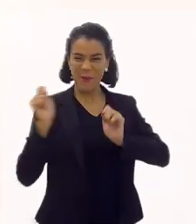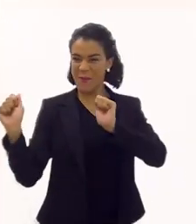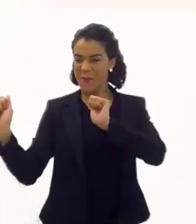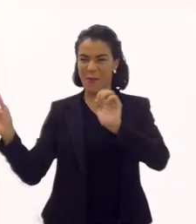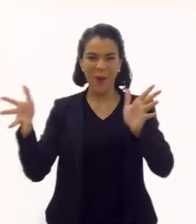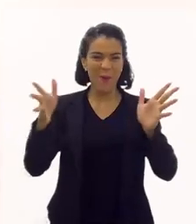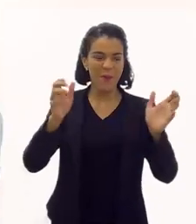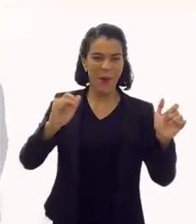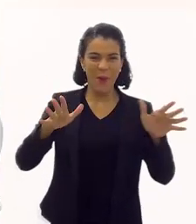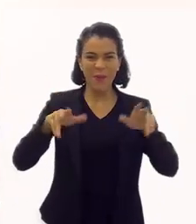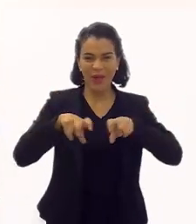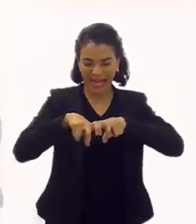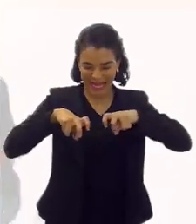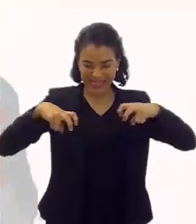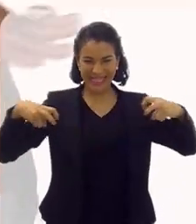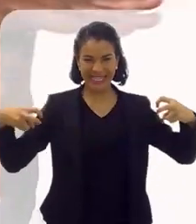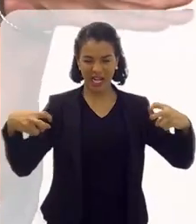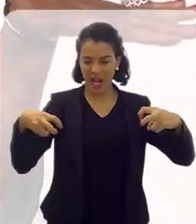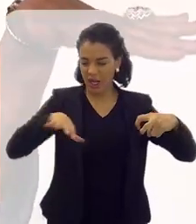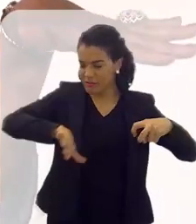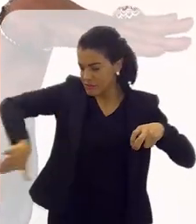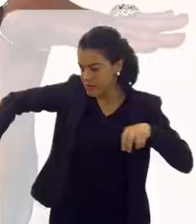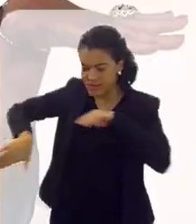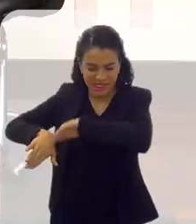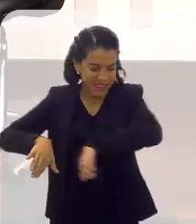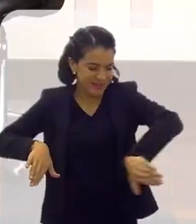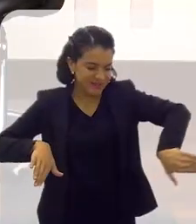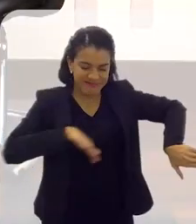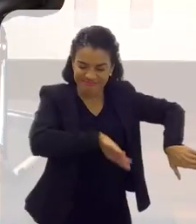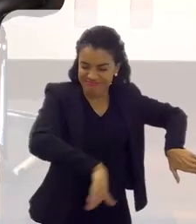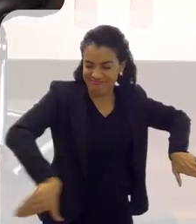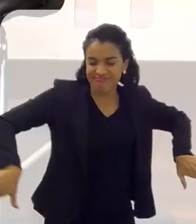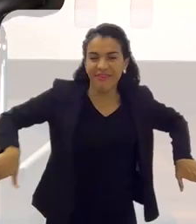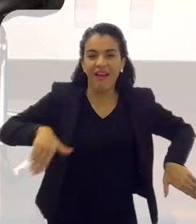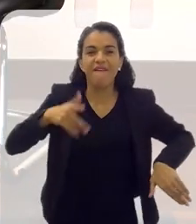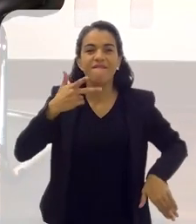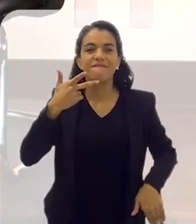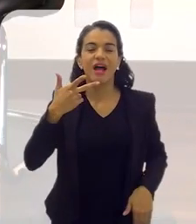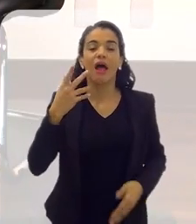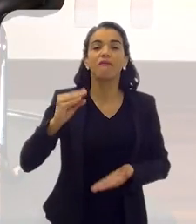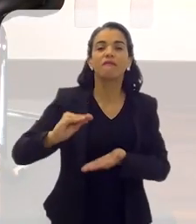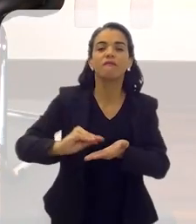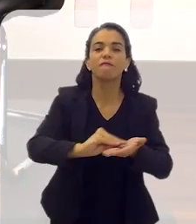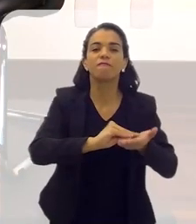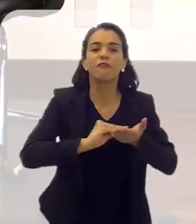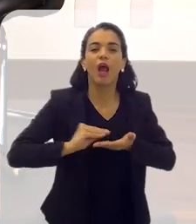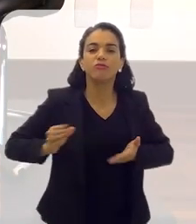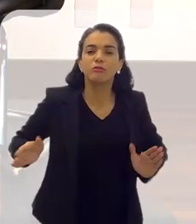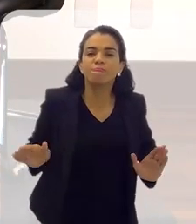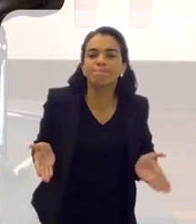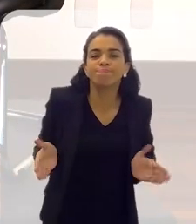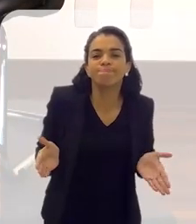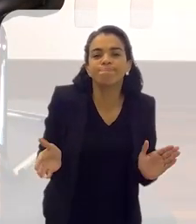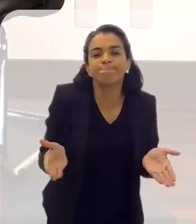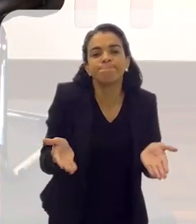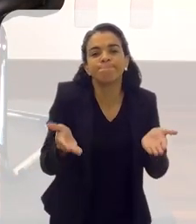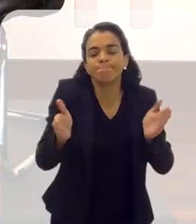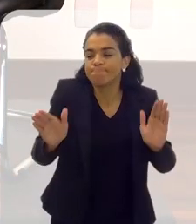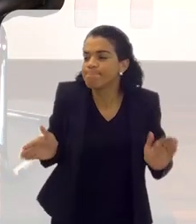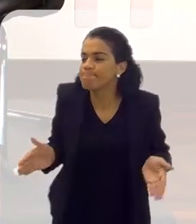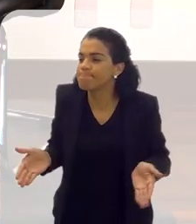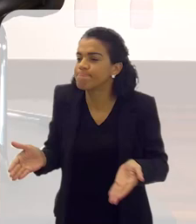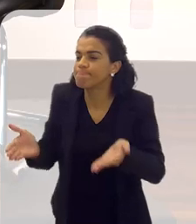que aquilo era um palco, não isso? E ela afastou as cadeiras e começou a falar da falta de